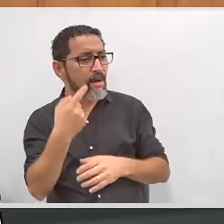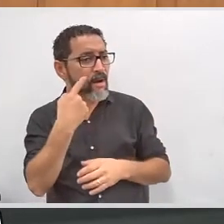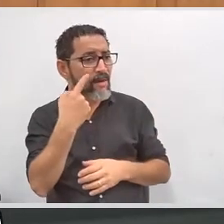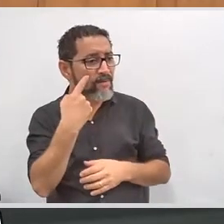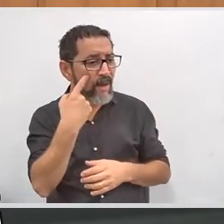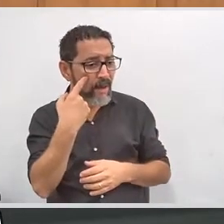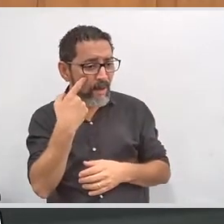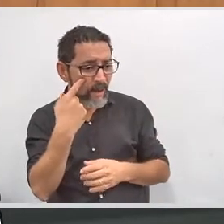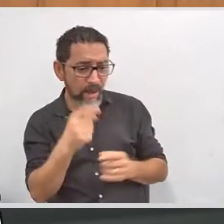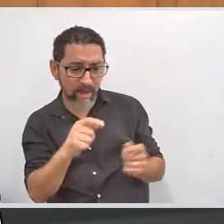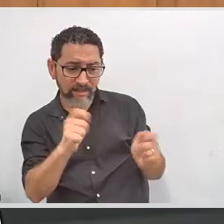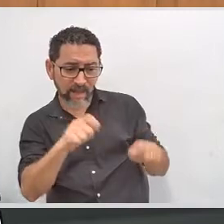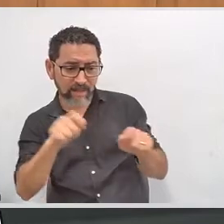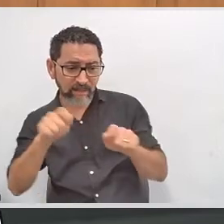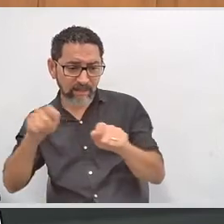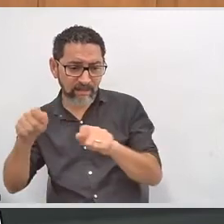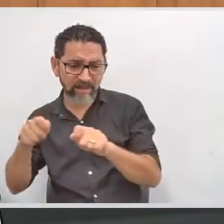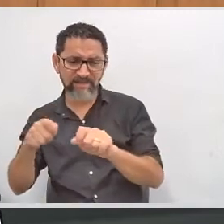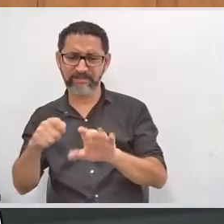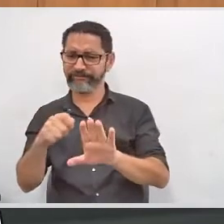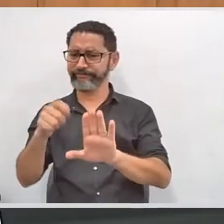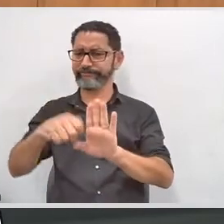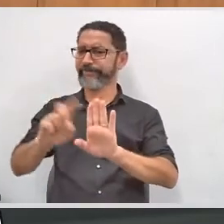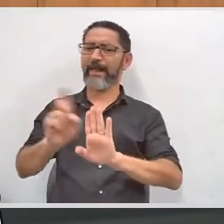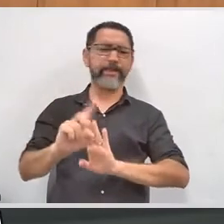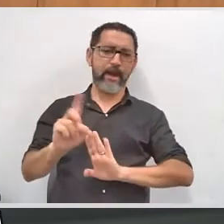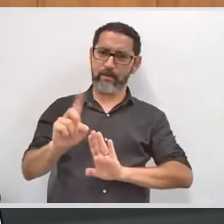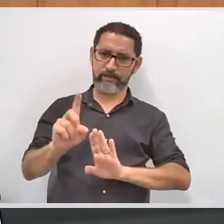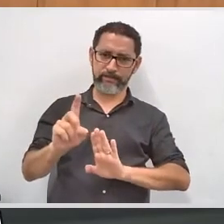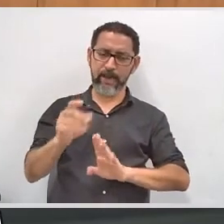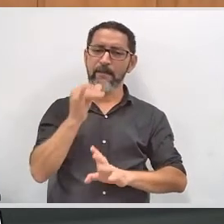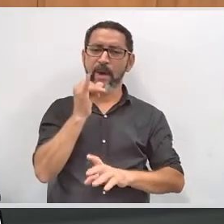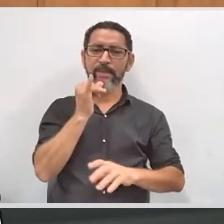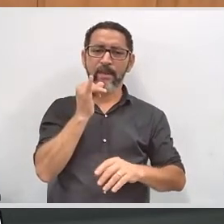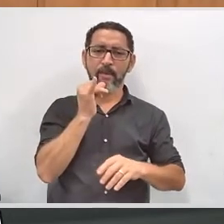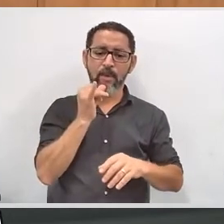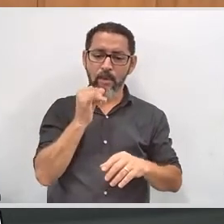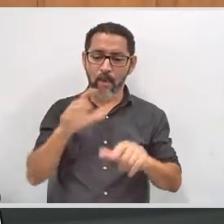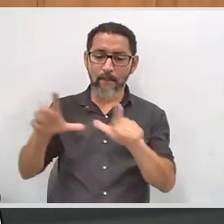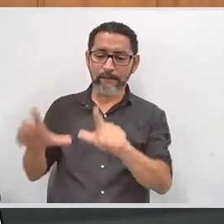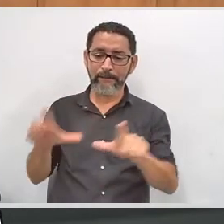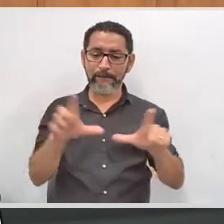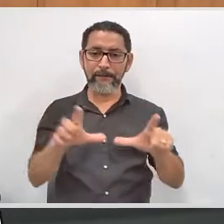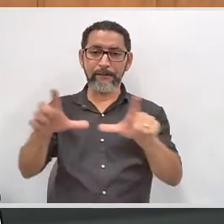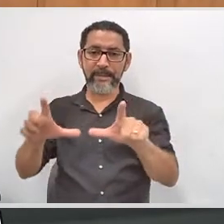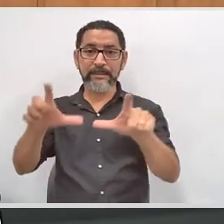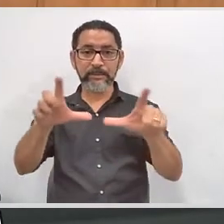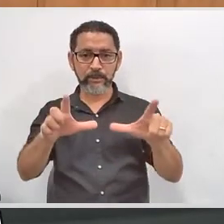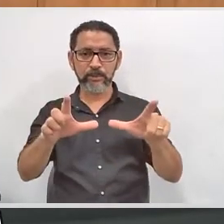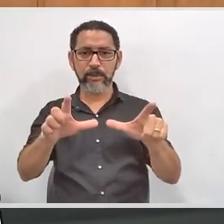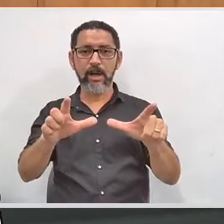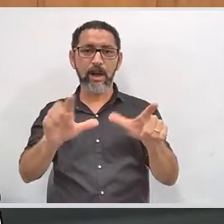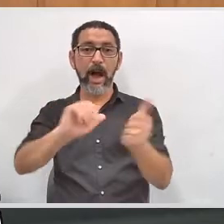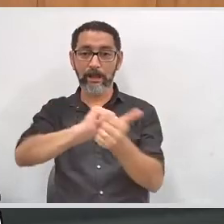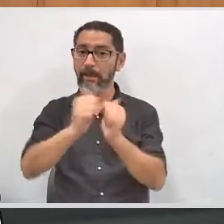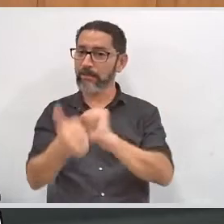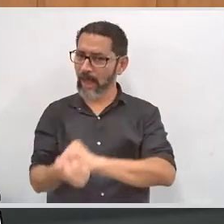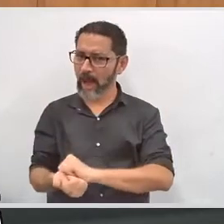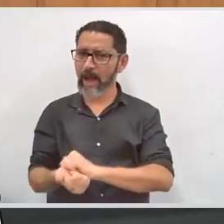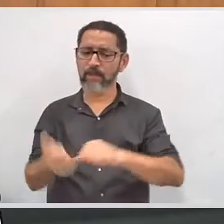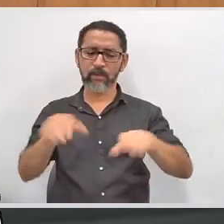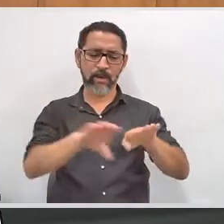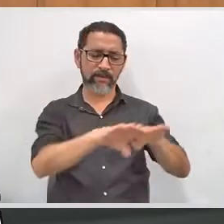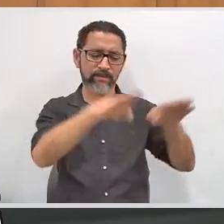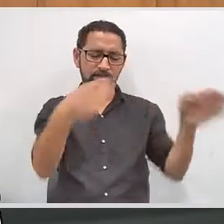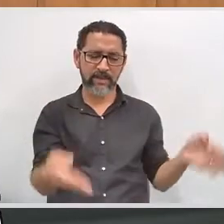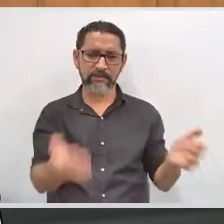localizam no piso térreo, tem a porta um pouco mais larga, pisos mais adequados, inclusive o mobiliário também é disposto de